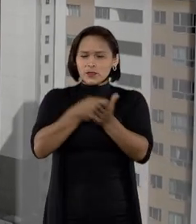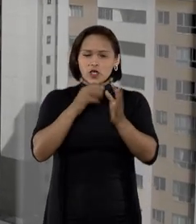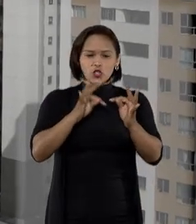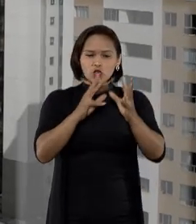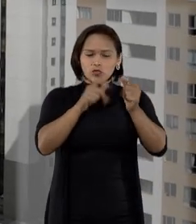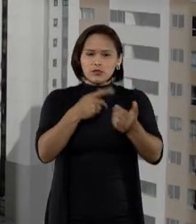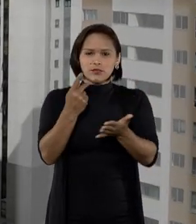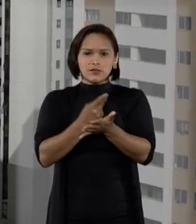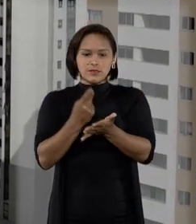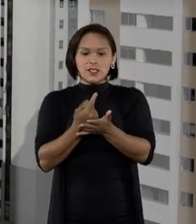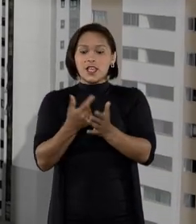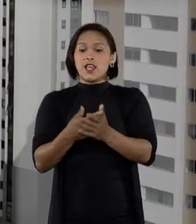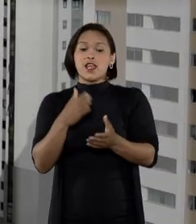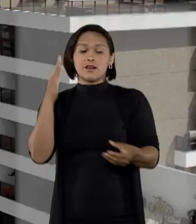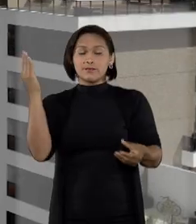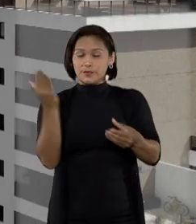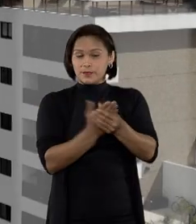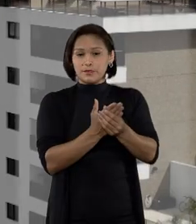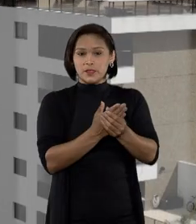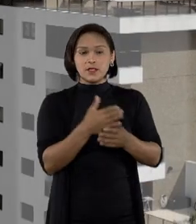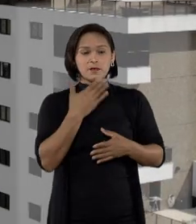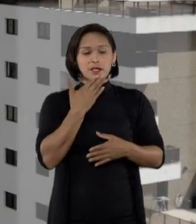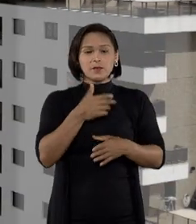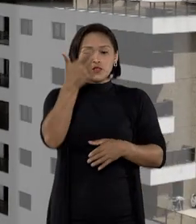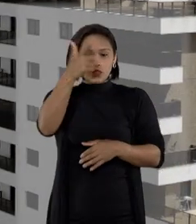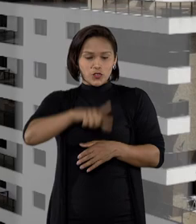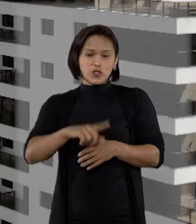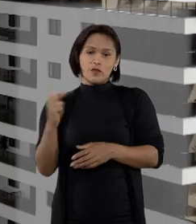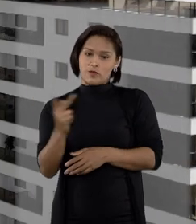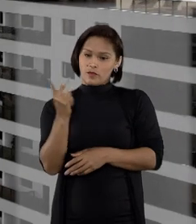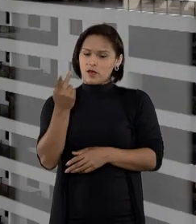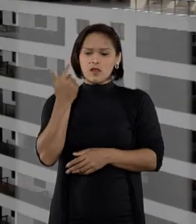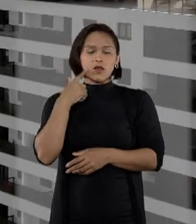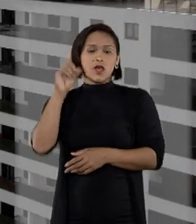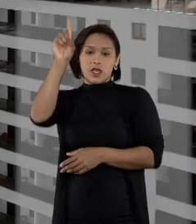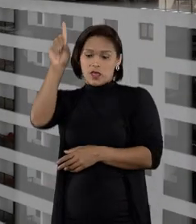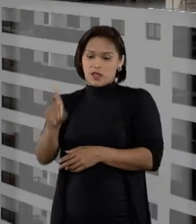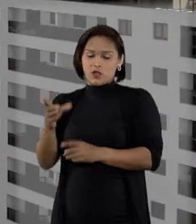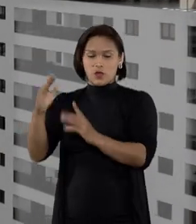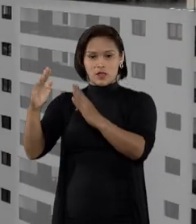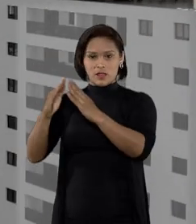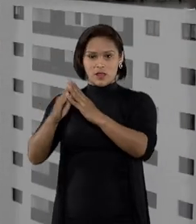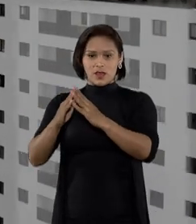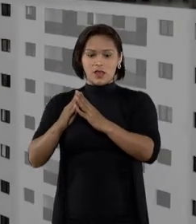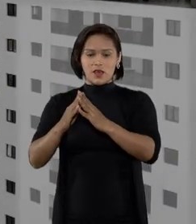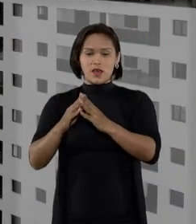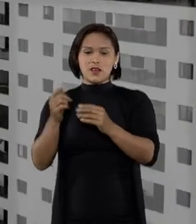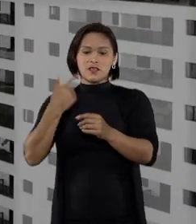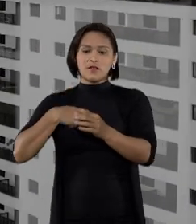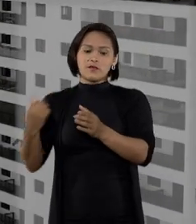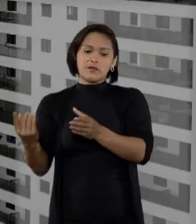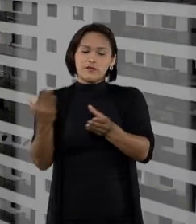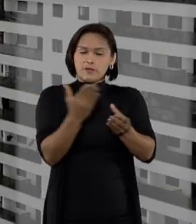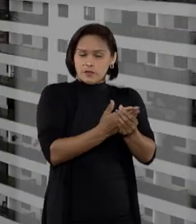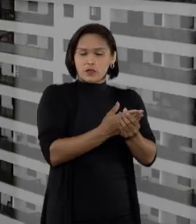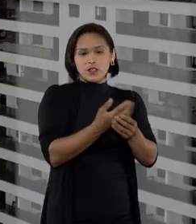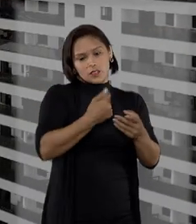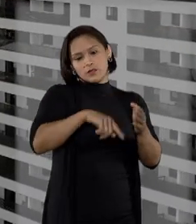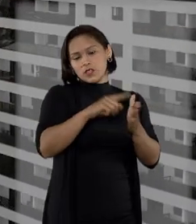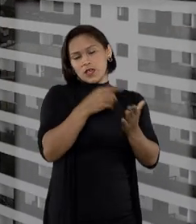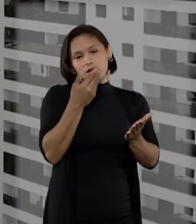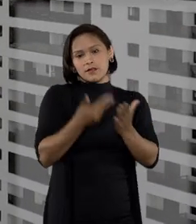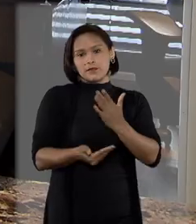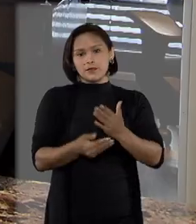justiça para pedir os valores de volta e que a dona do imóvel assumisse a comissão do corretor, já que o negócio não foi concluído por